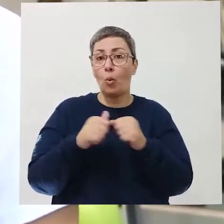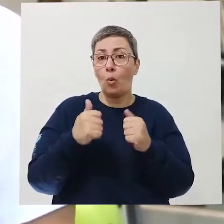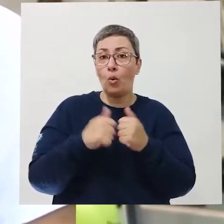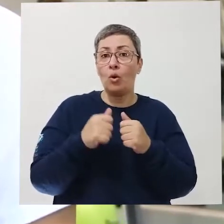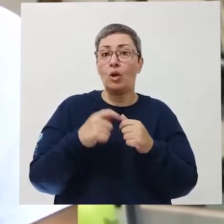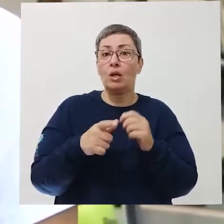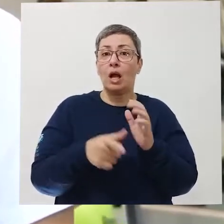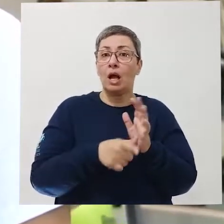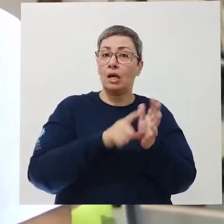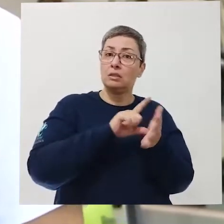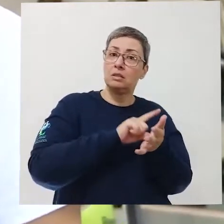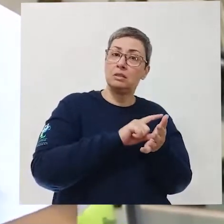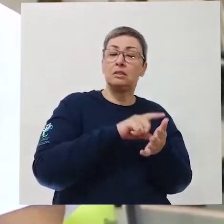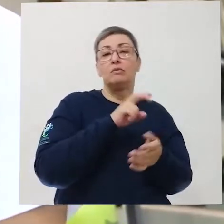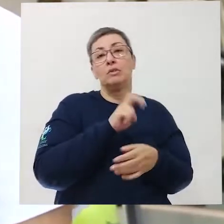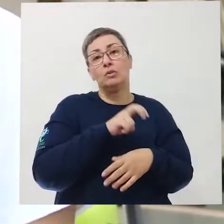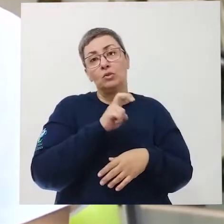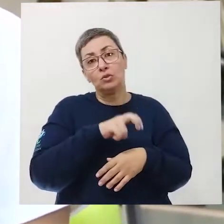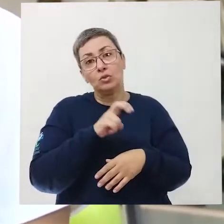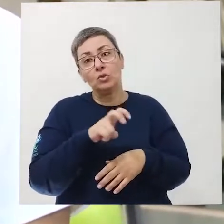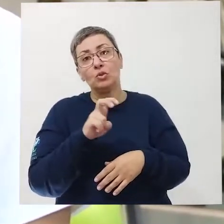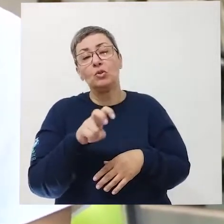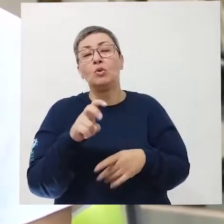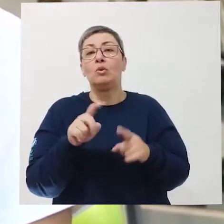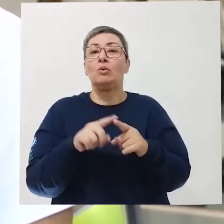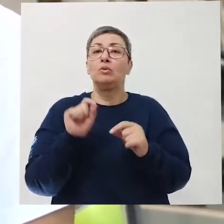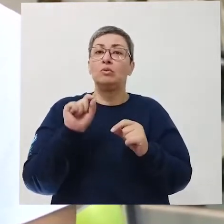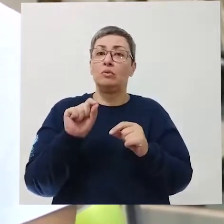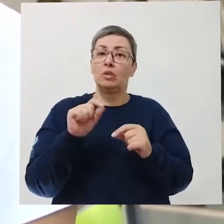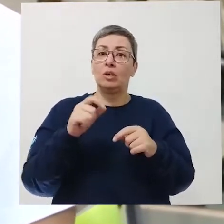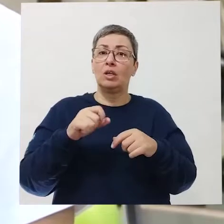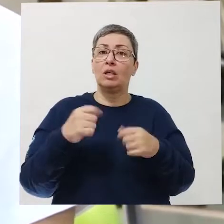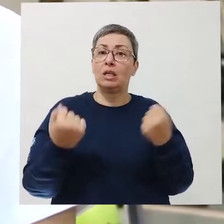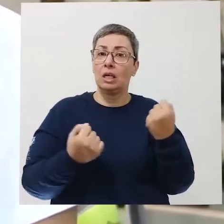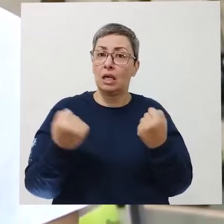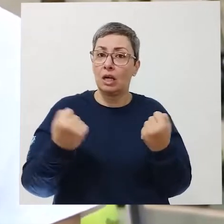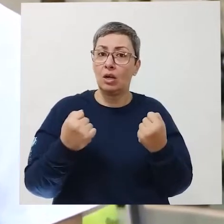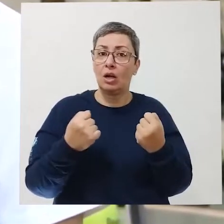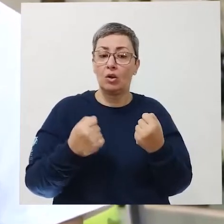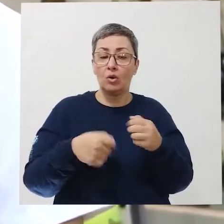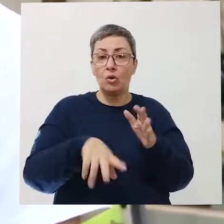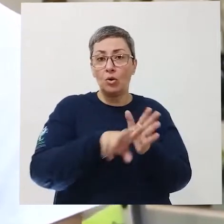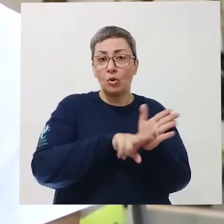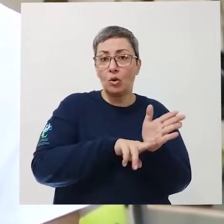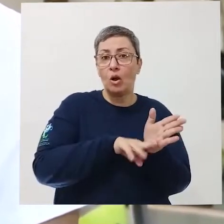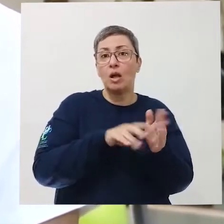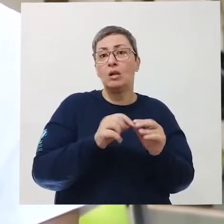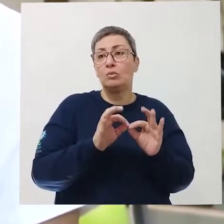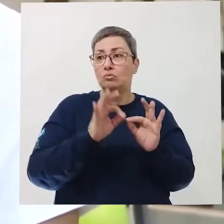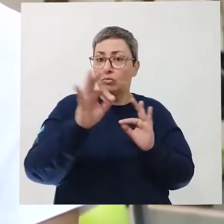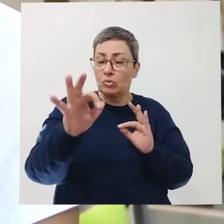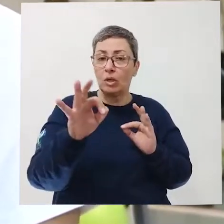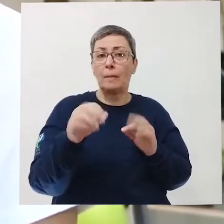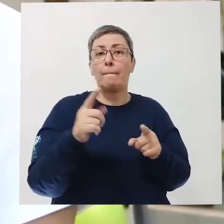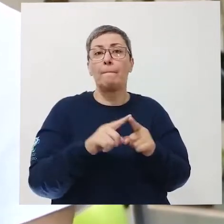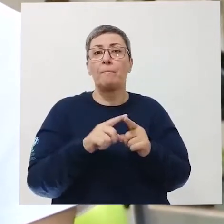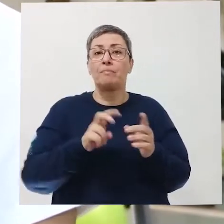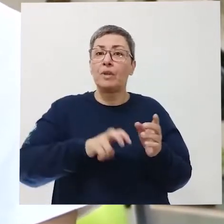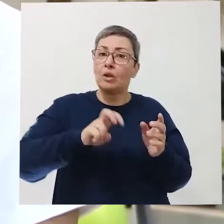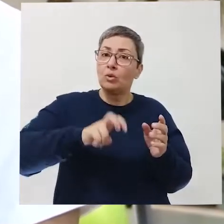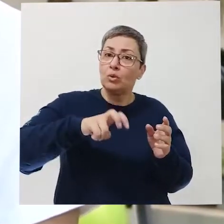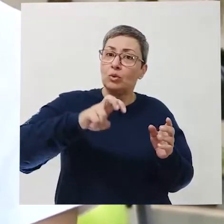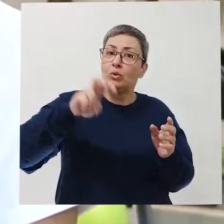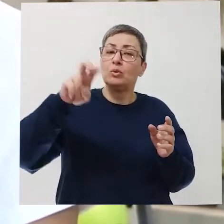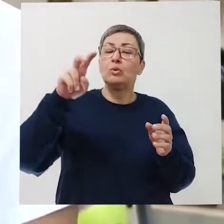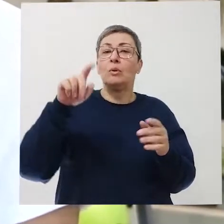desceu um ponto mais longe do seu destino, se você anda de carro, estacionar um pouquinho mais afastado, subir um